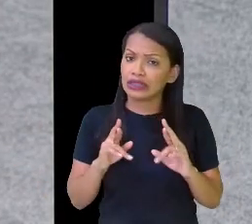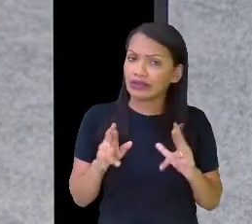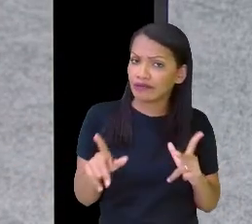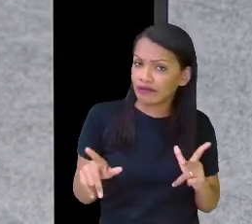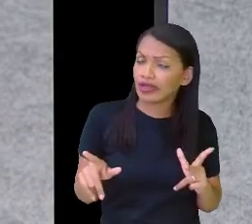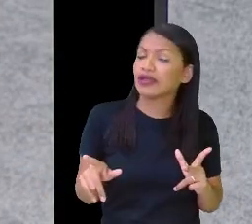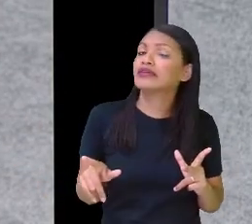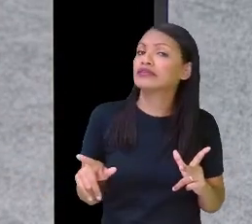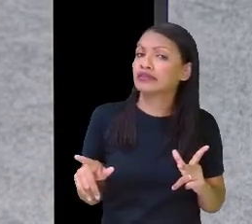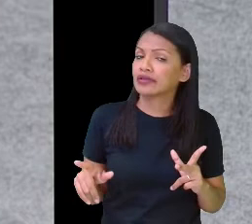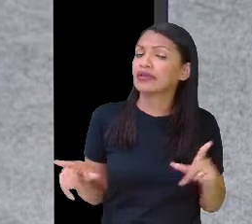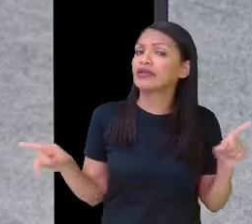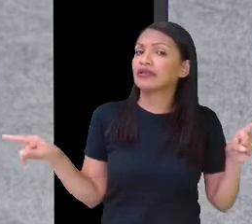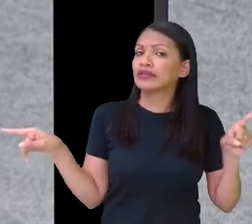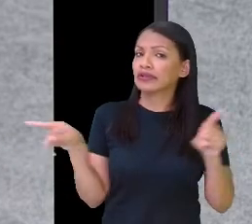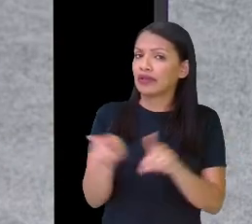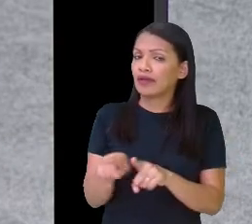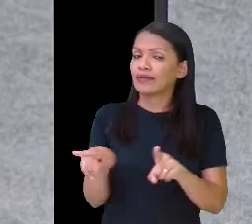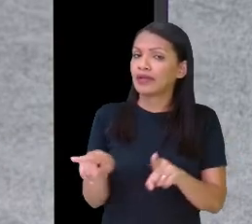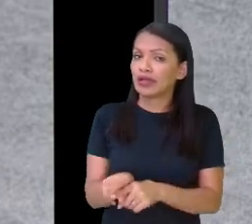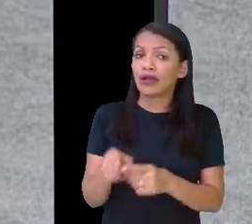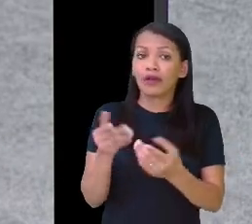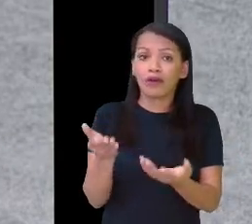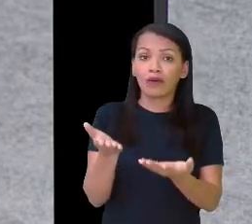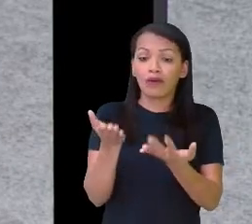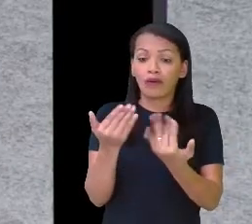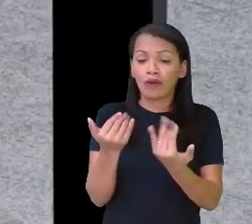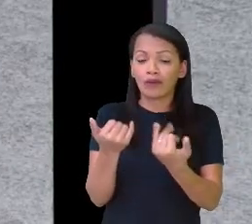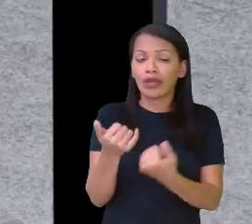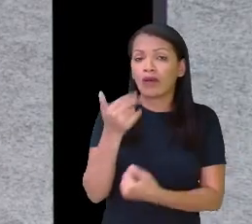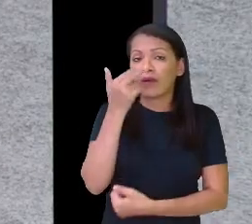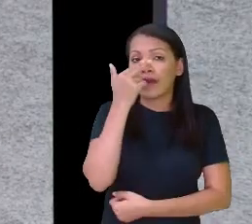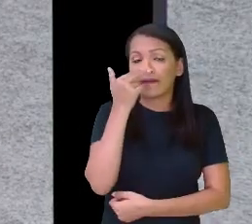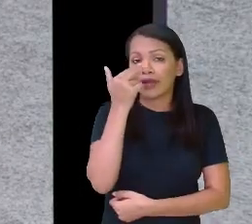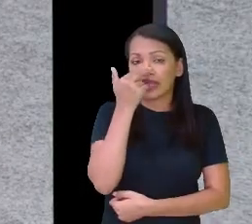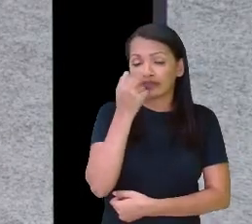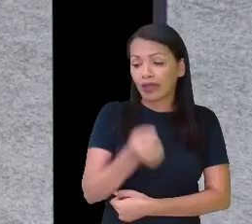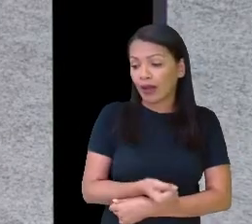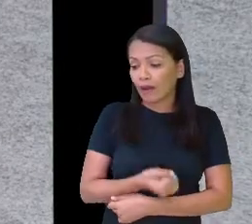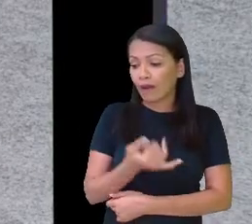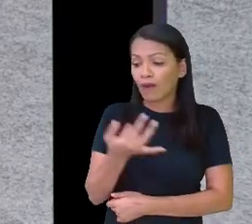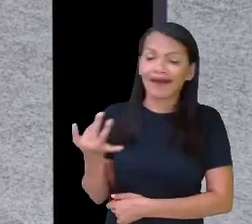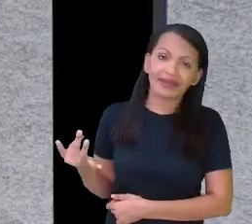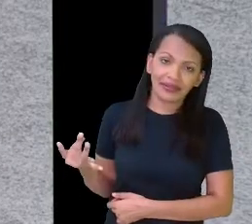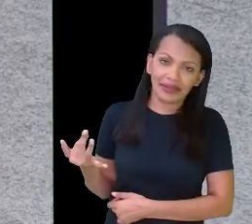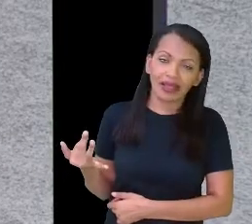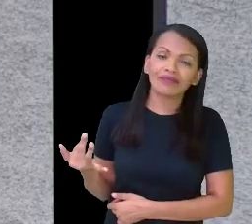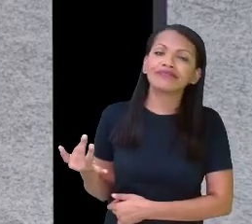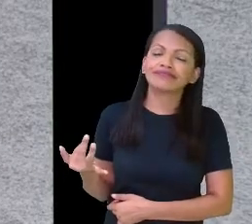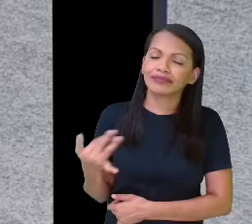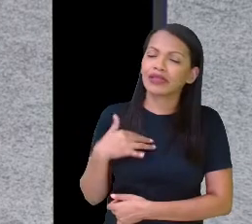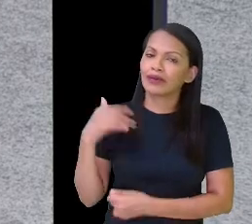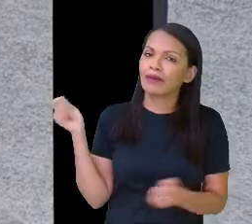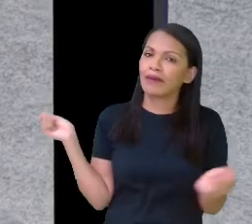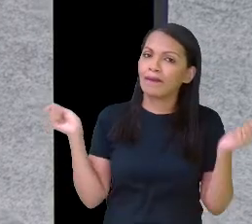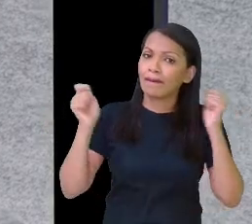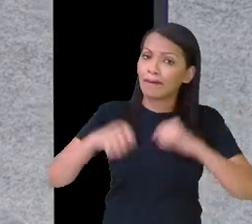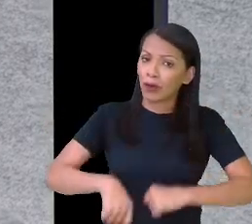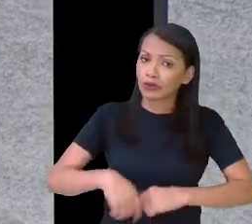eles também comeram a mesma quantidade. E eu posso